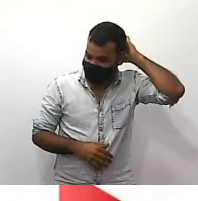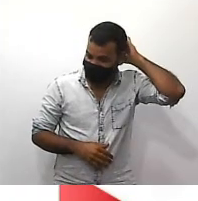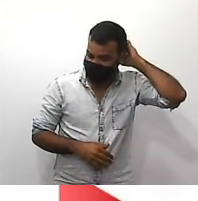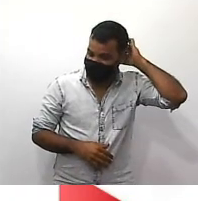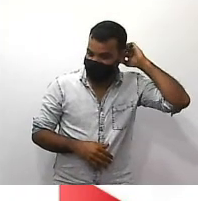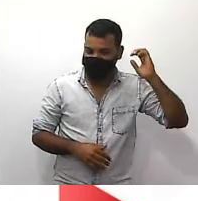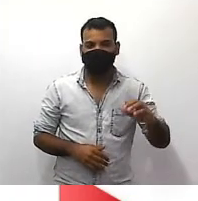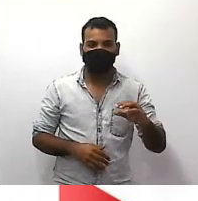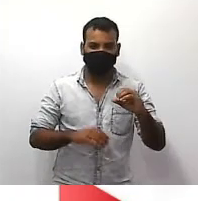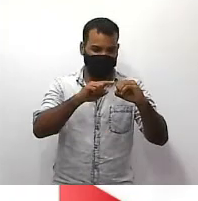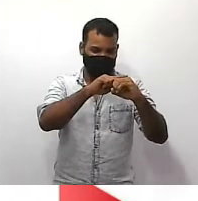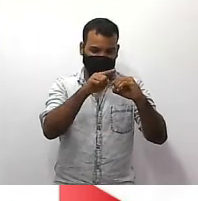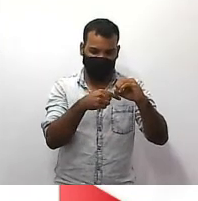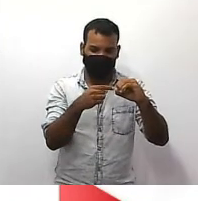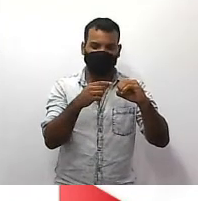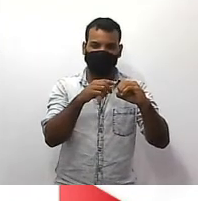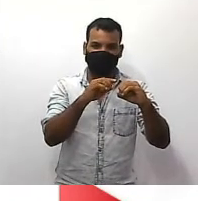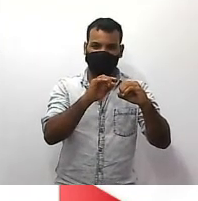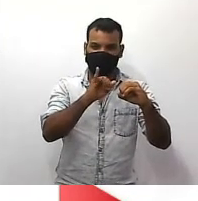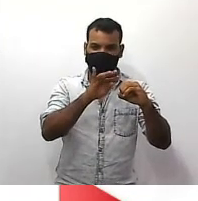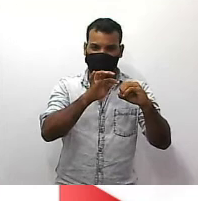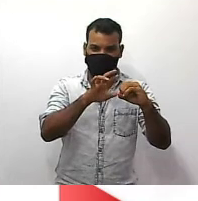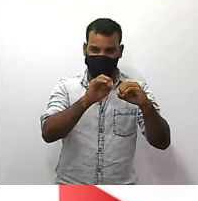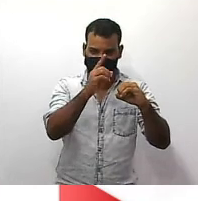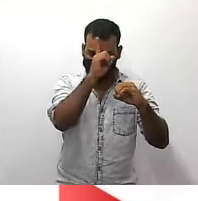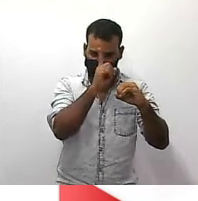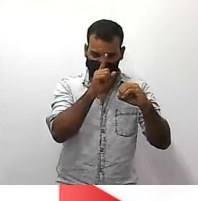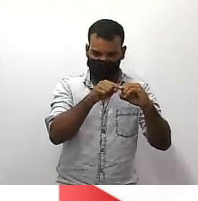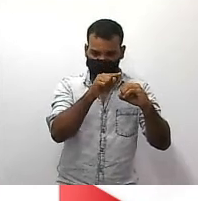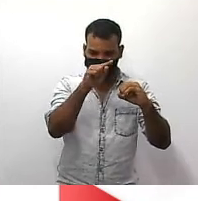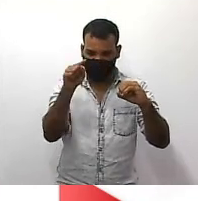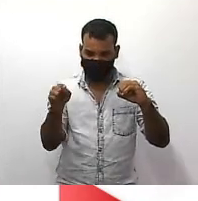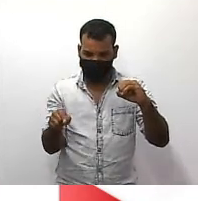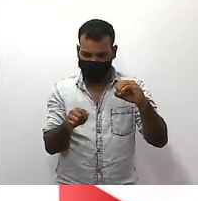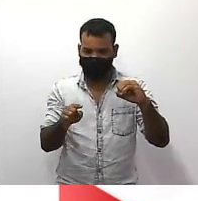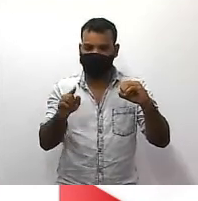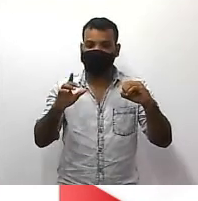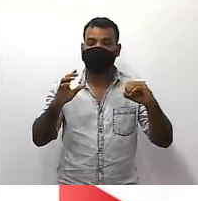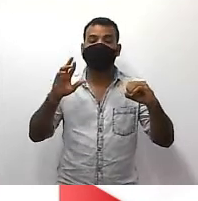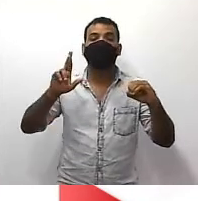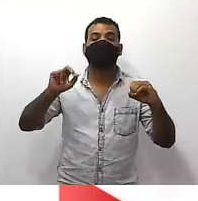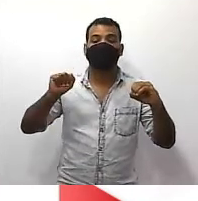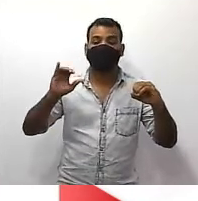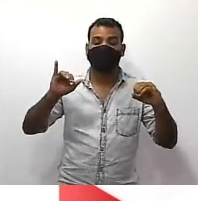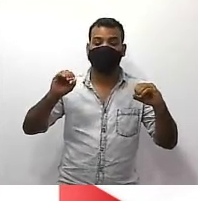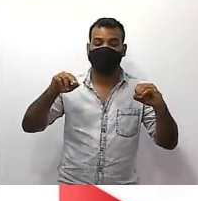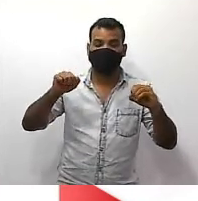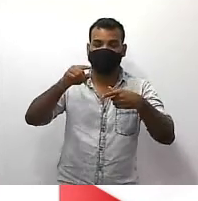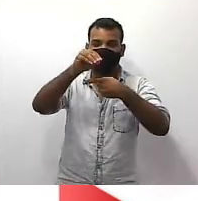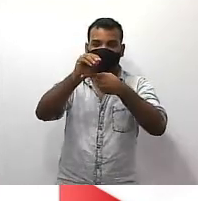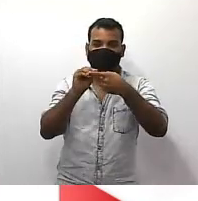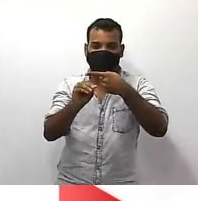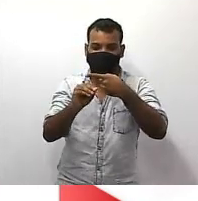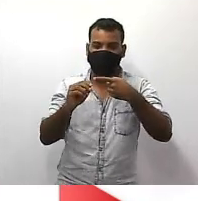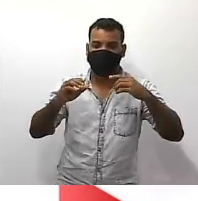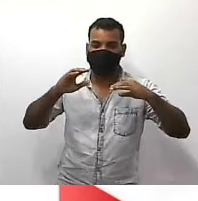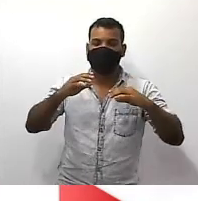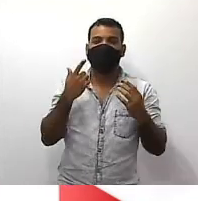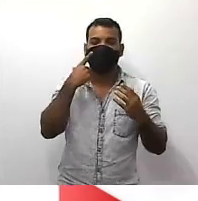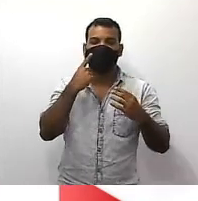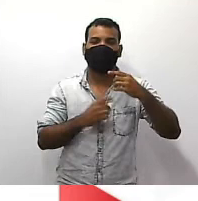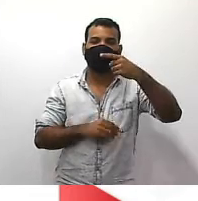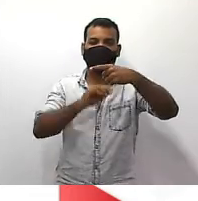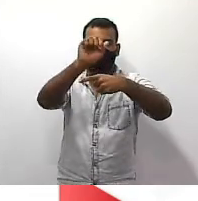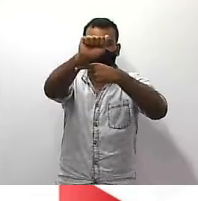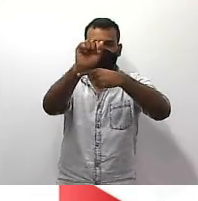a gente vai para os números racionais número racional é a sobre b em que b é diferente de zero eu tenho aí uma